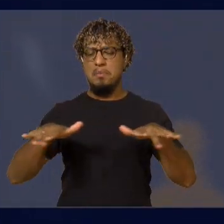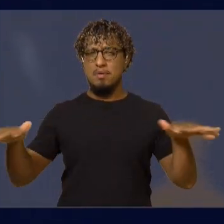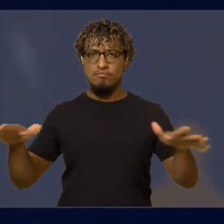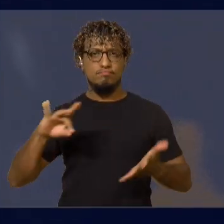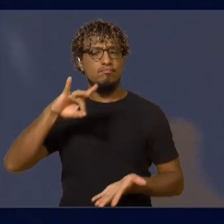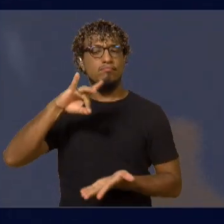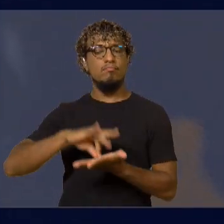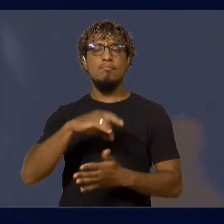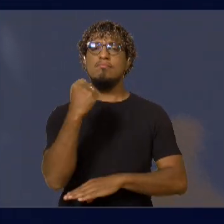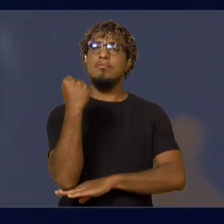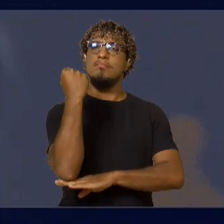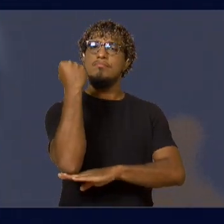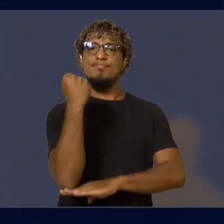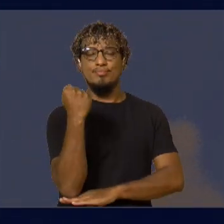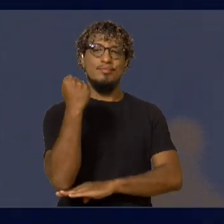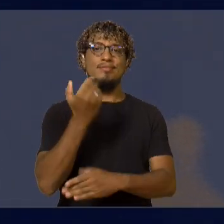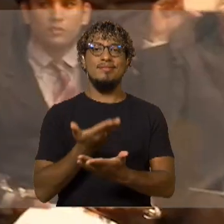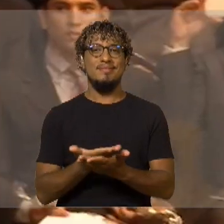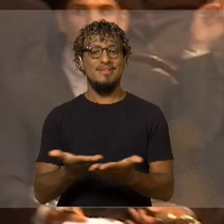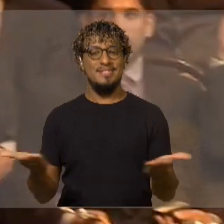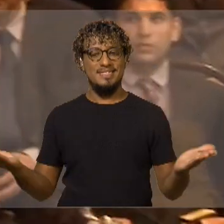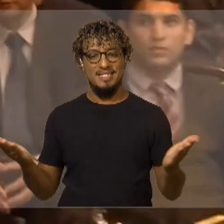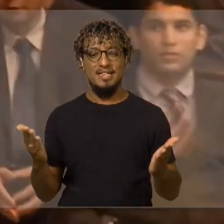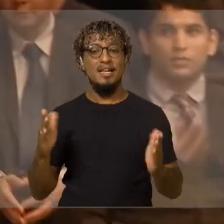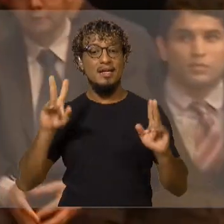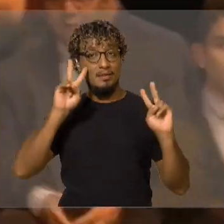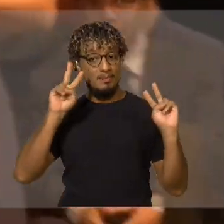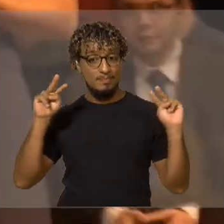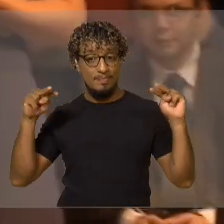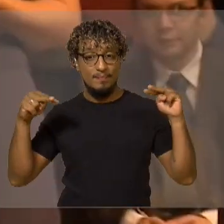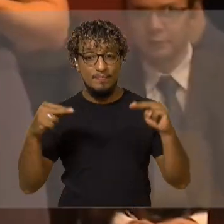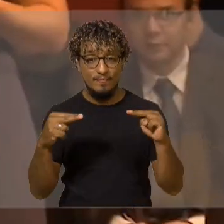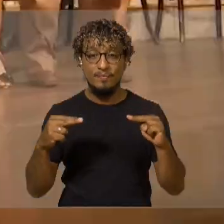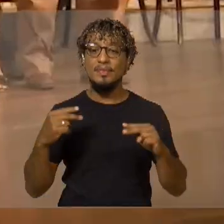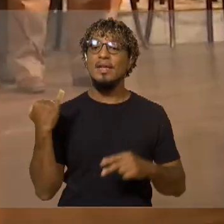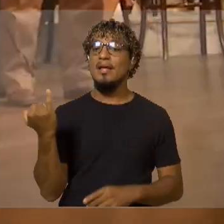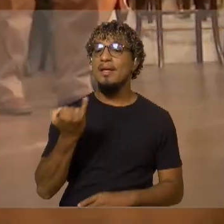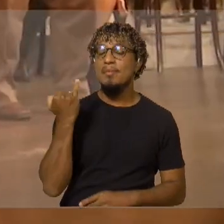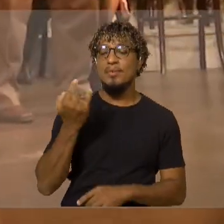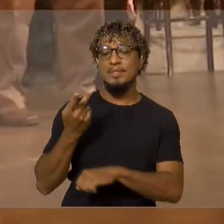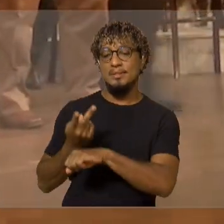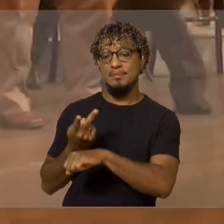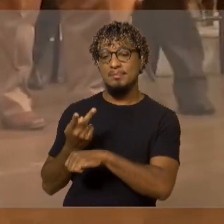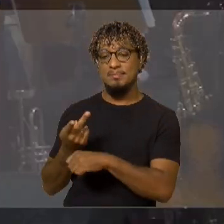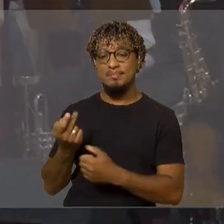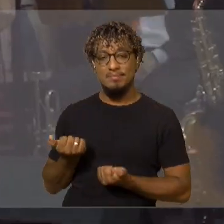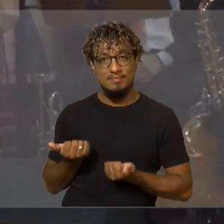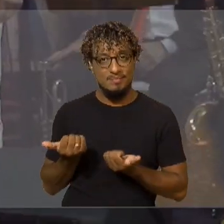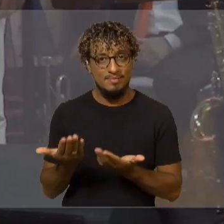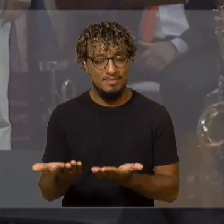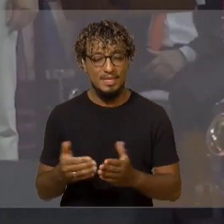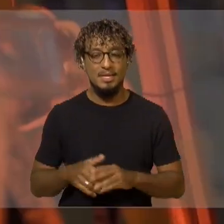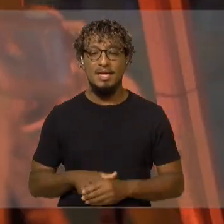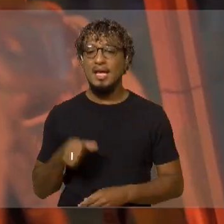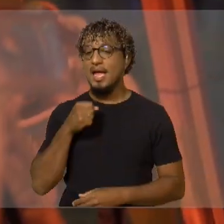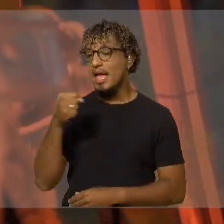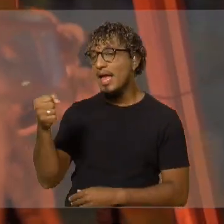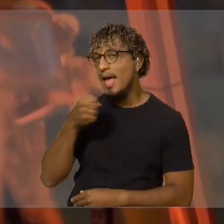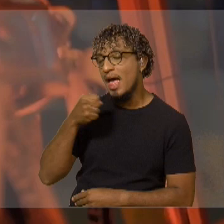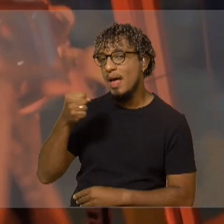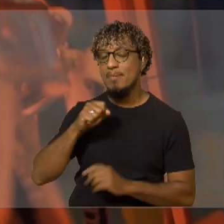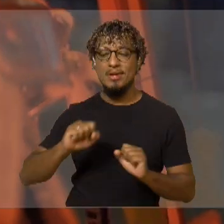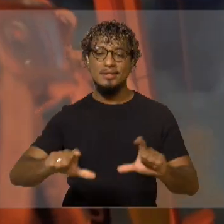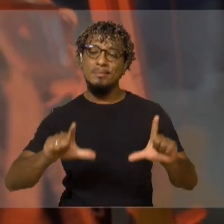consolidou sua marca junto ao público. Sendo reconhecida em importantes premiações. Reportagens e